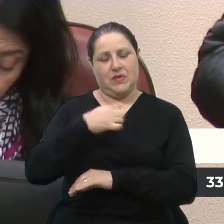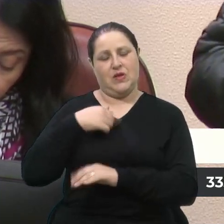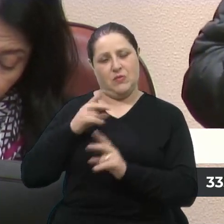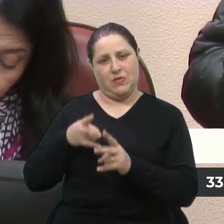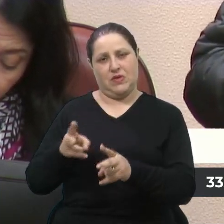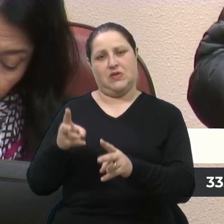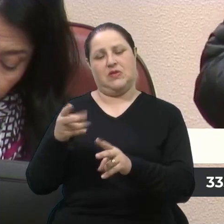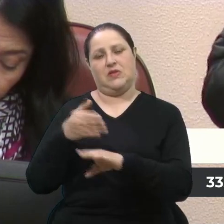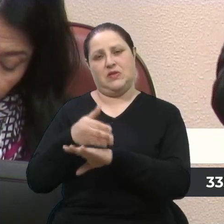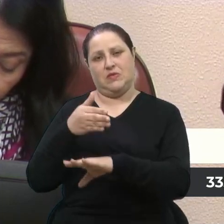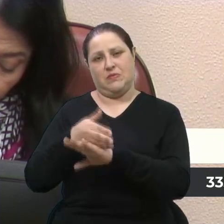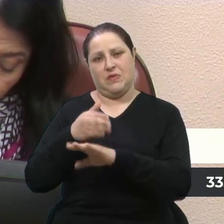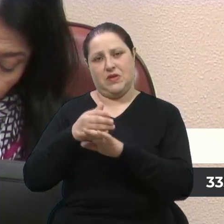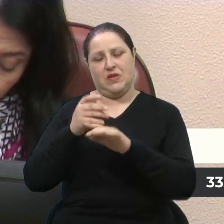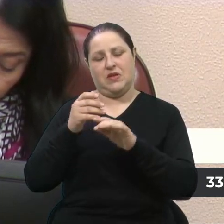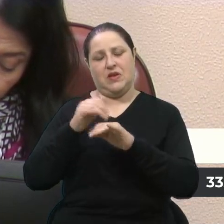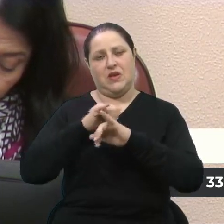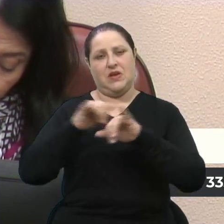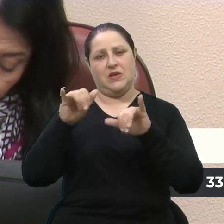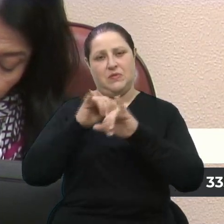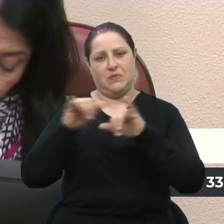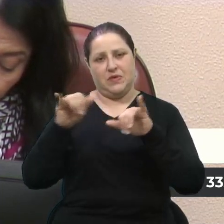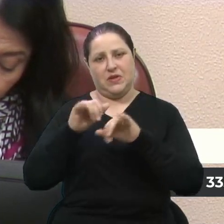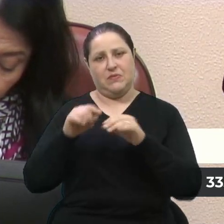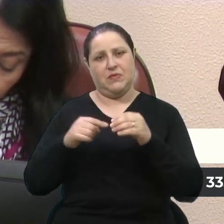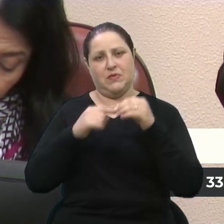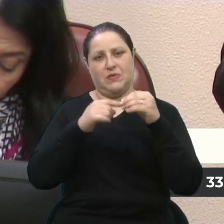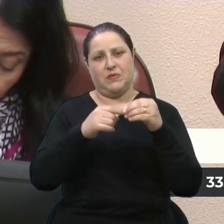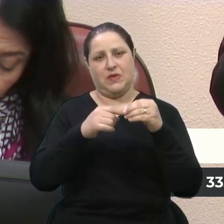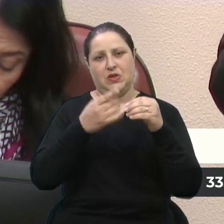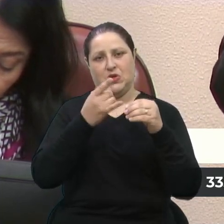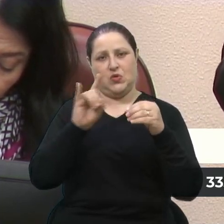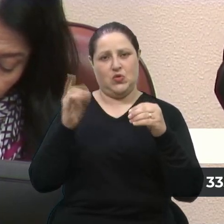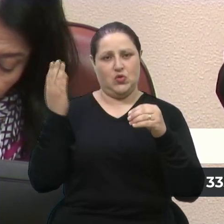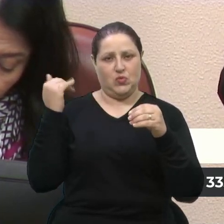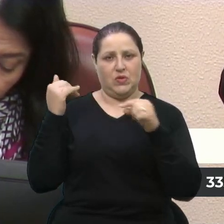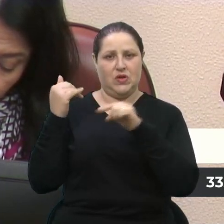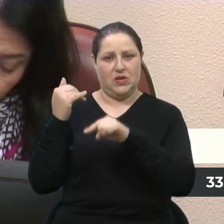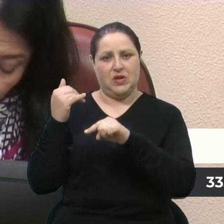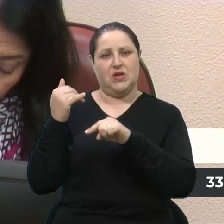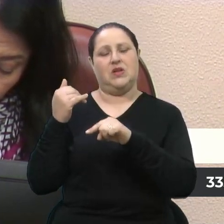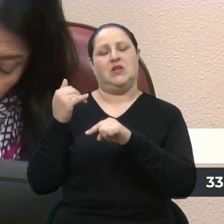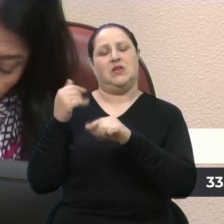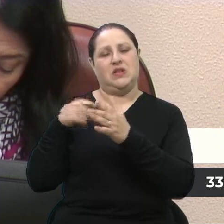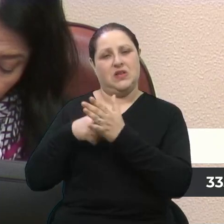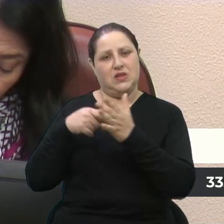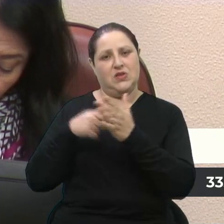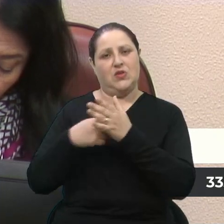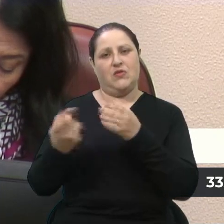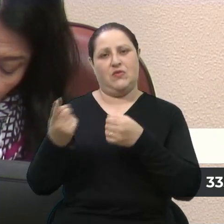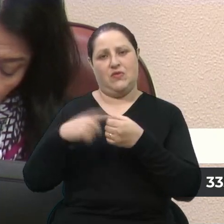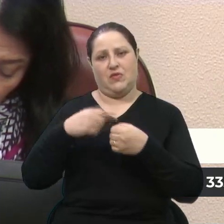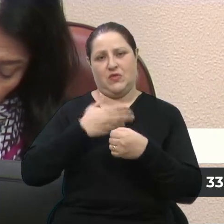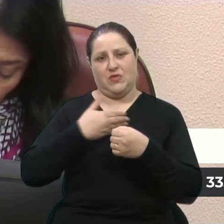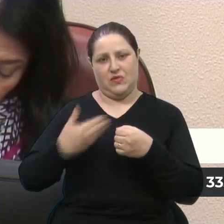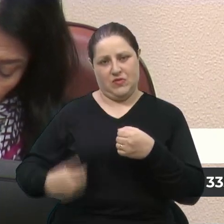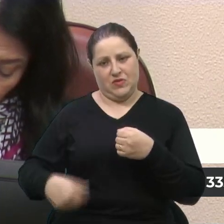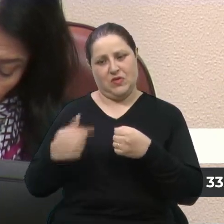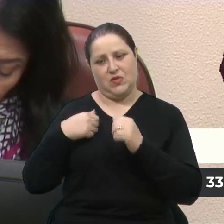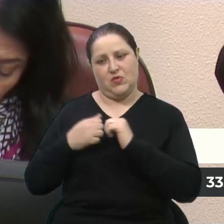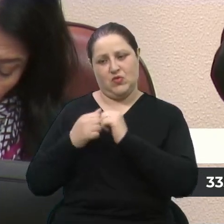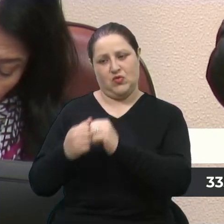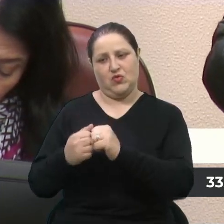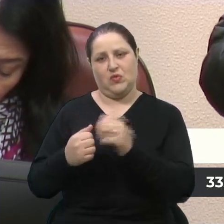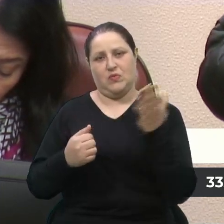Principalmente a última, né, que ele concorreu ao governo do Estado pela reeleição, a gente esteve junto. Mas fui CC dele no